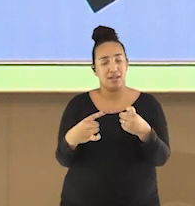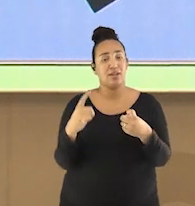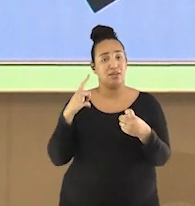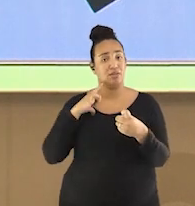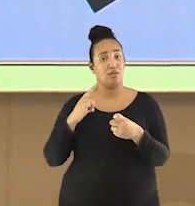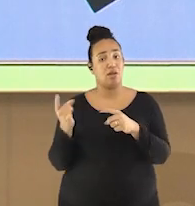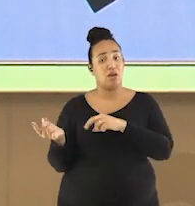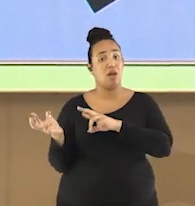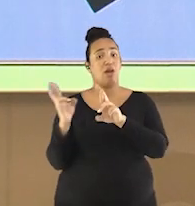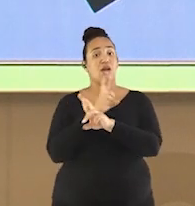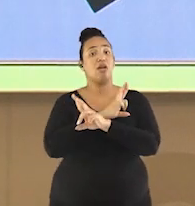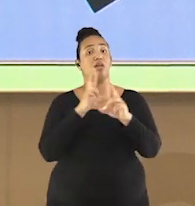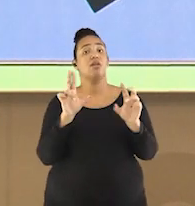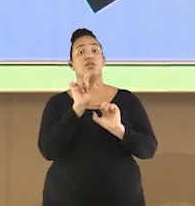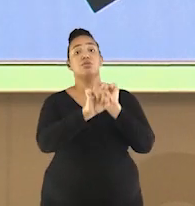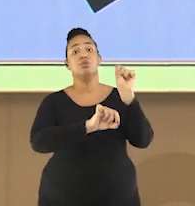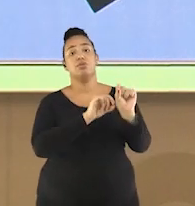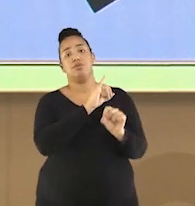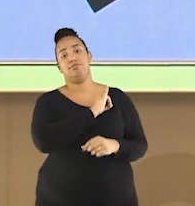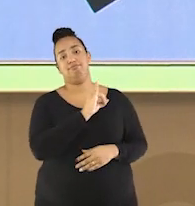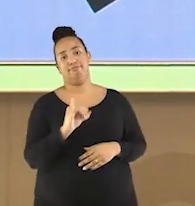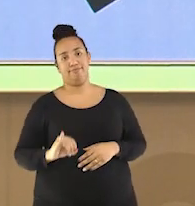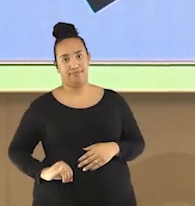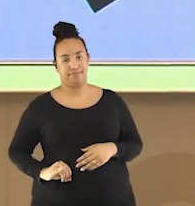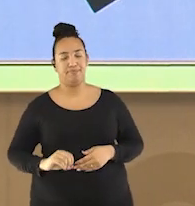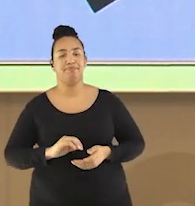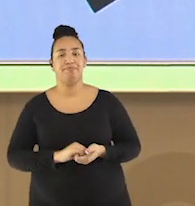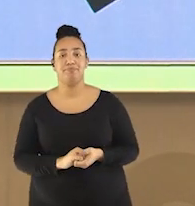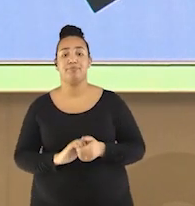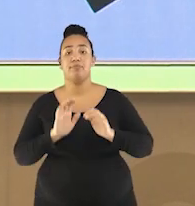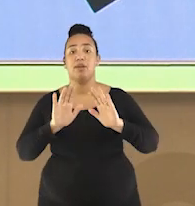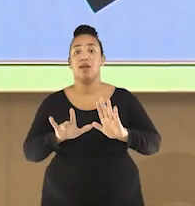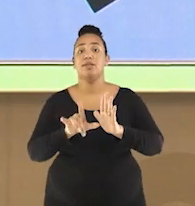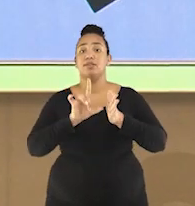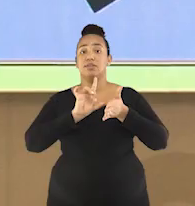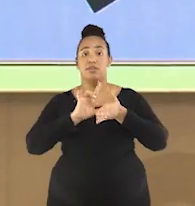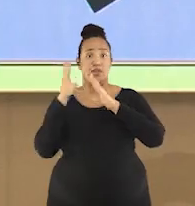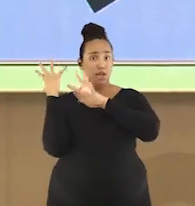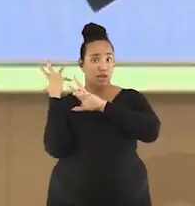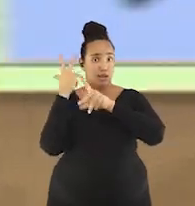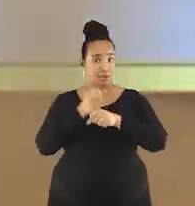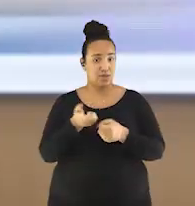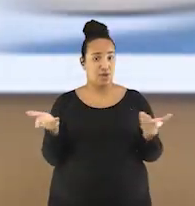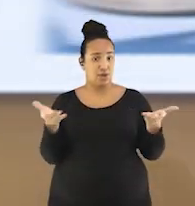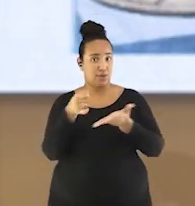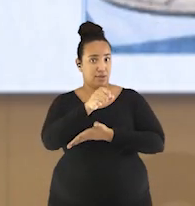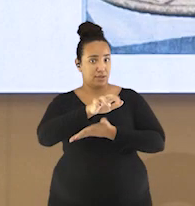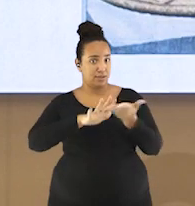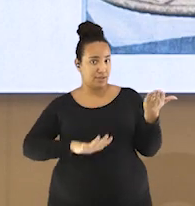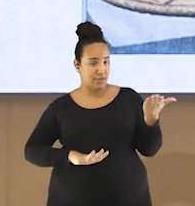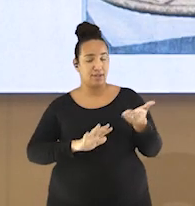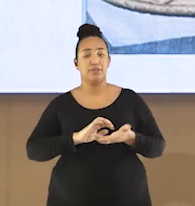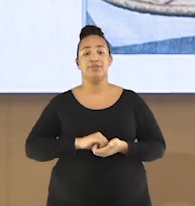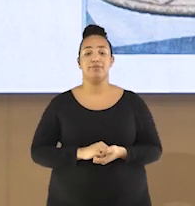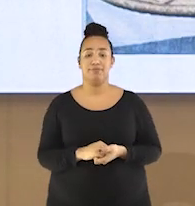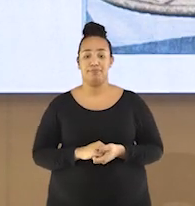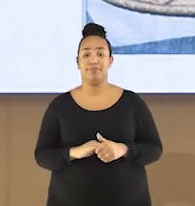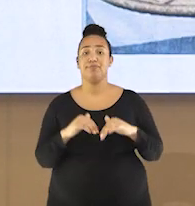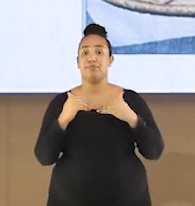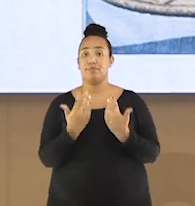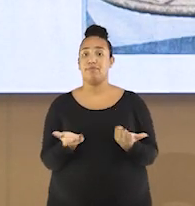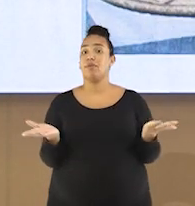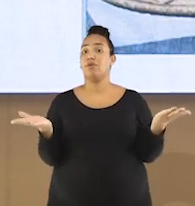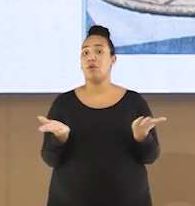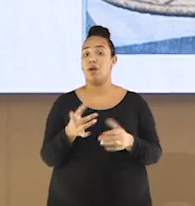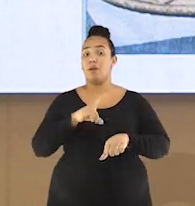relação com a ação imperialista. Antes de revisar tudo o que aprendemos, vamos fazer uma atividade? Fala pessoal, chegou o